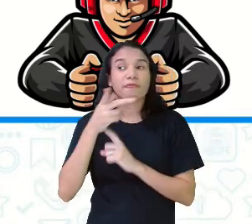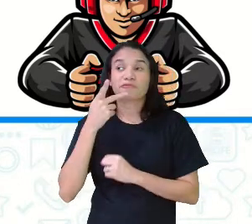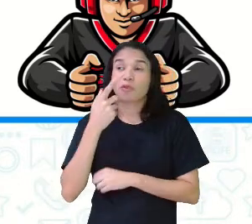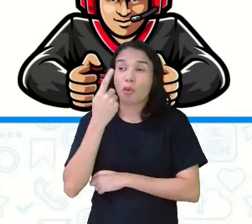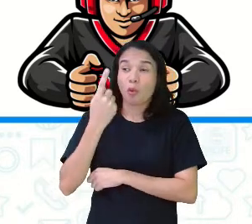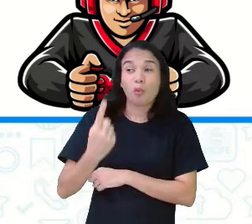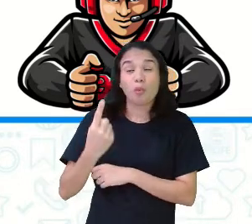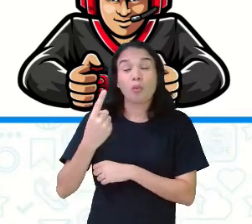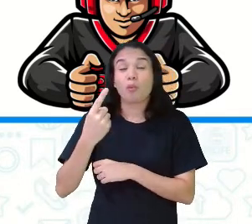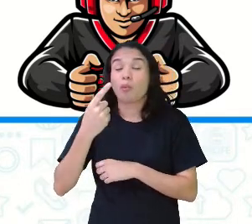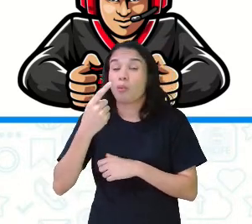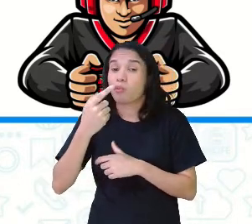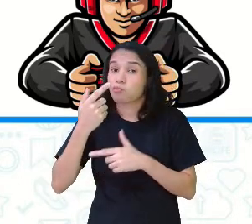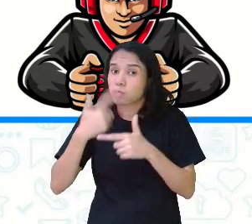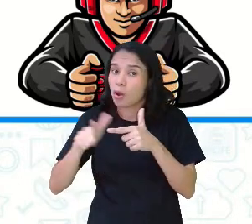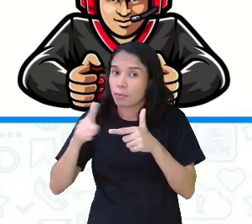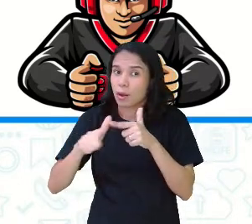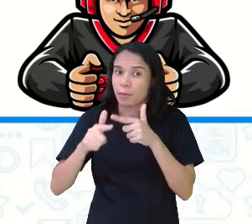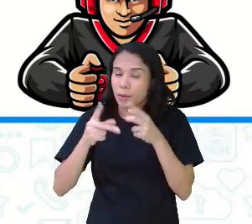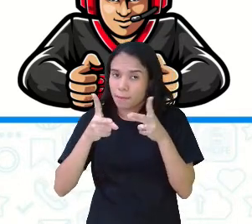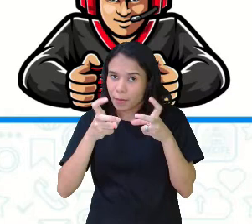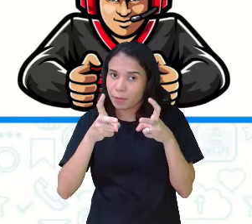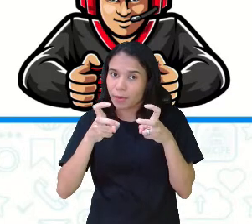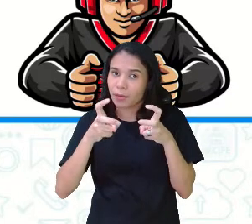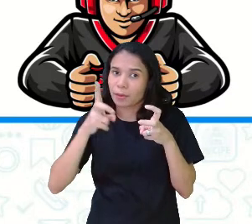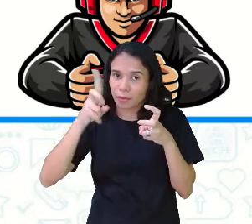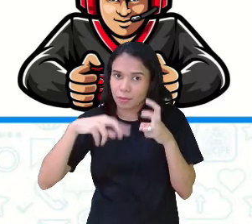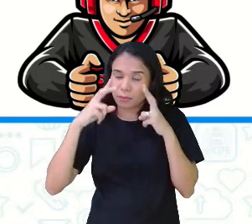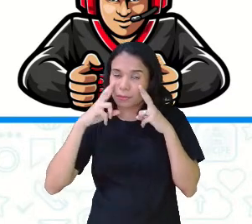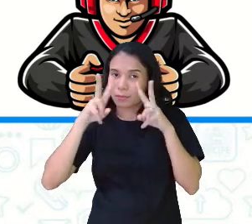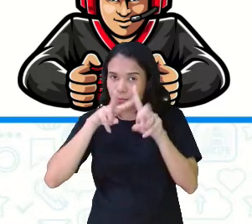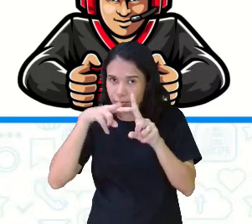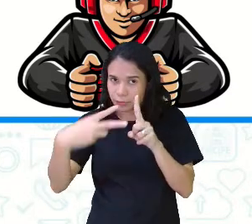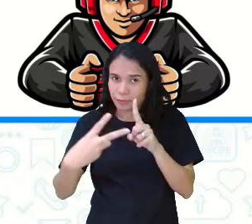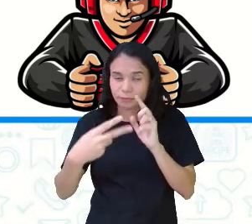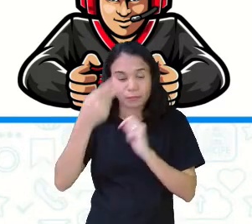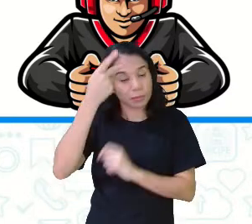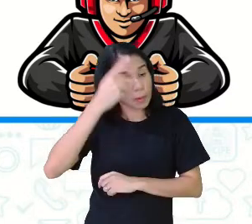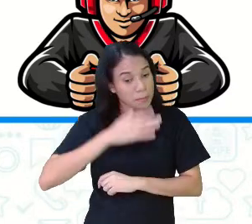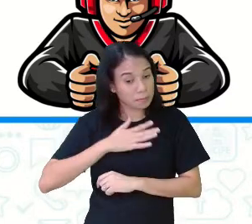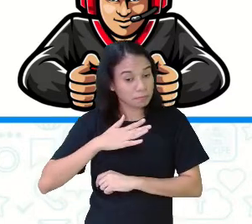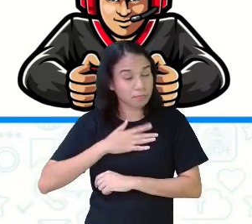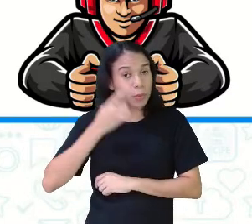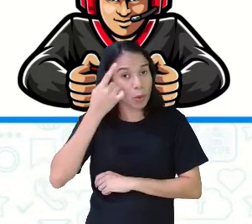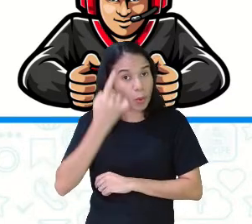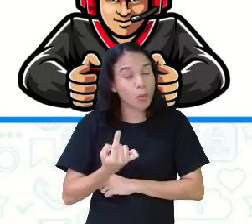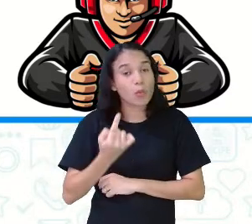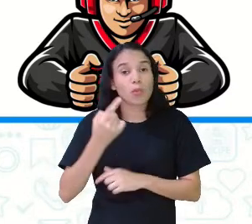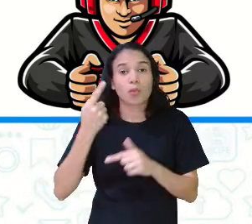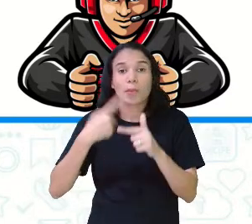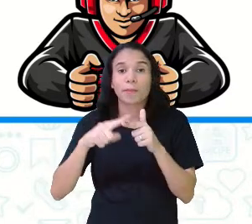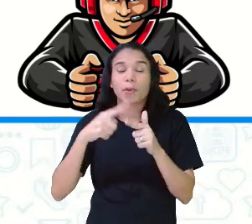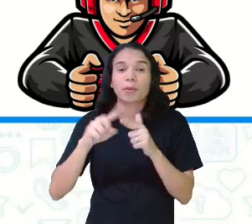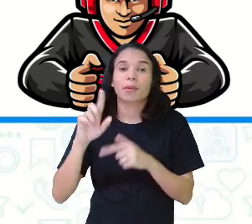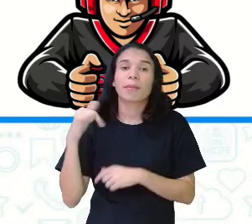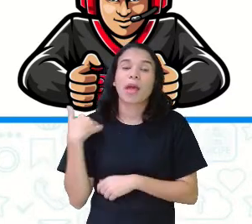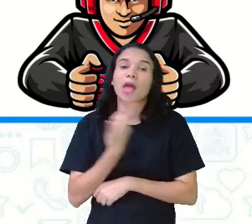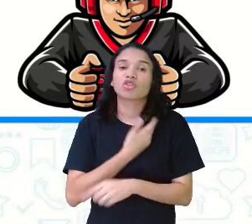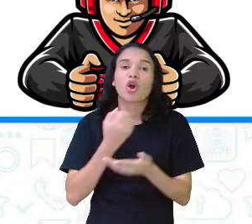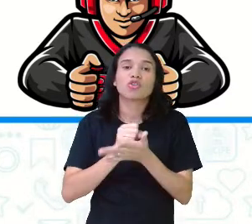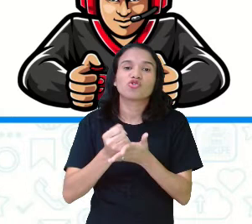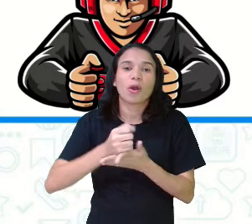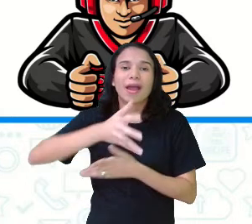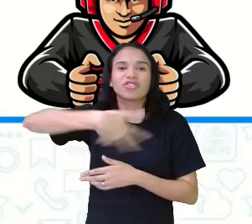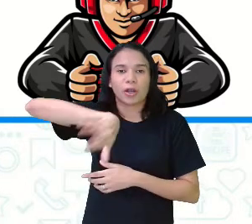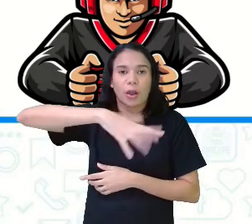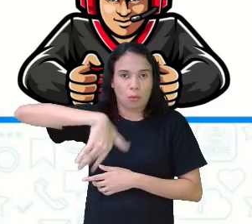probleminha aí que ele detectou no jogo. E essa é a visão do Luiz Henrique, tá? Para mim, o único problema é quando a gente joga em sala